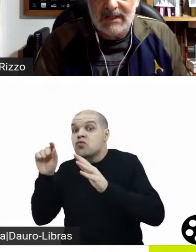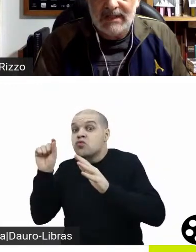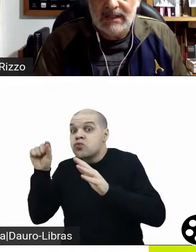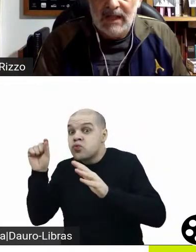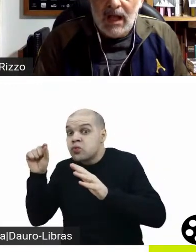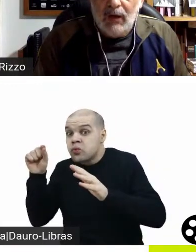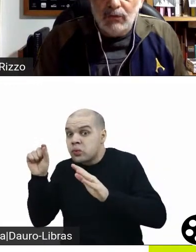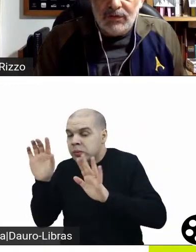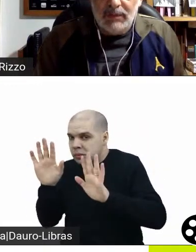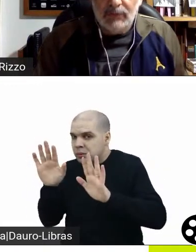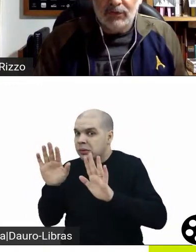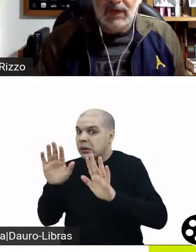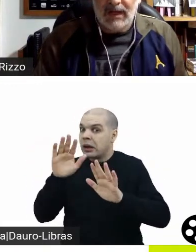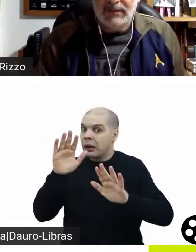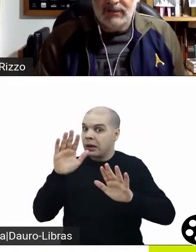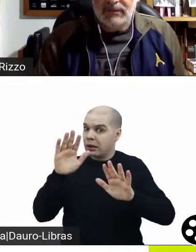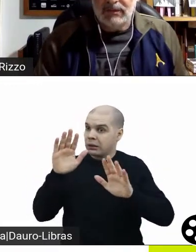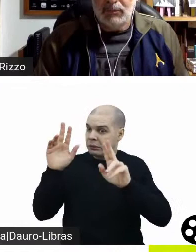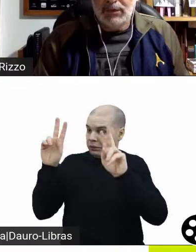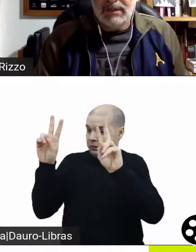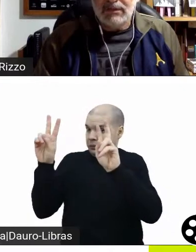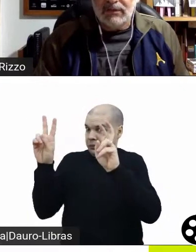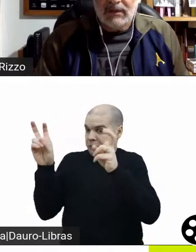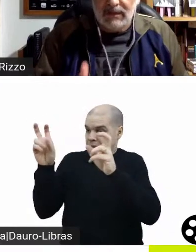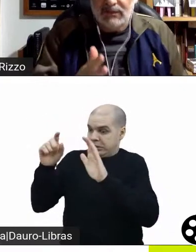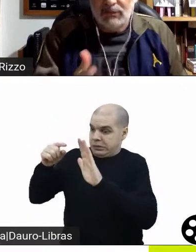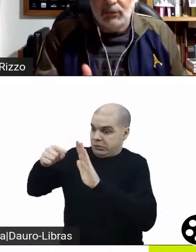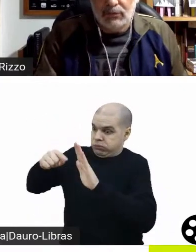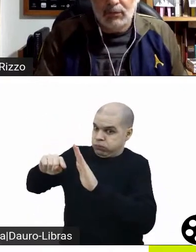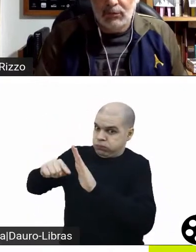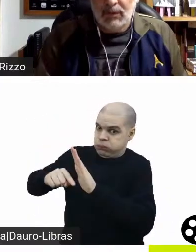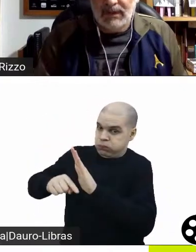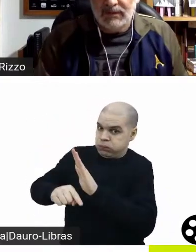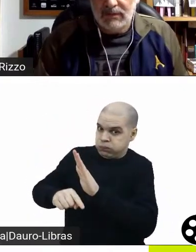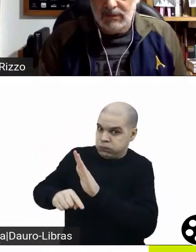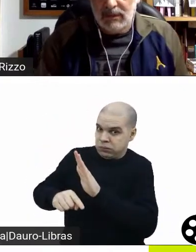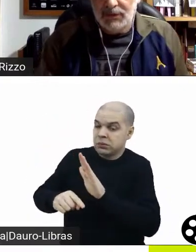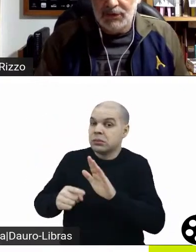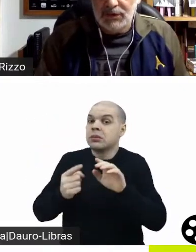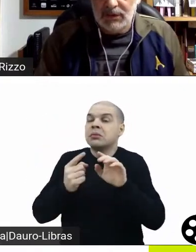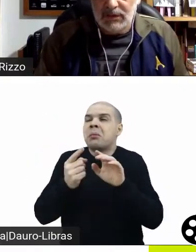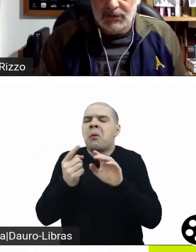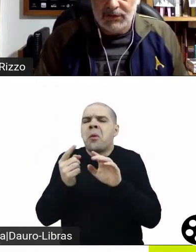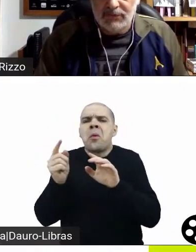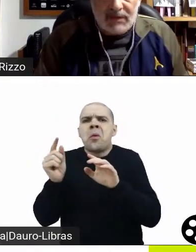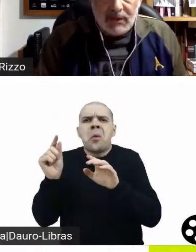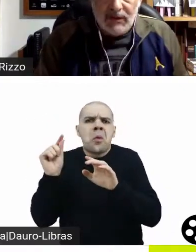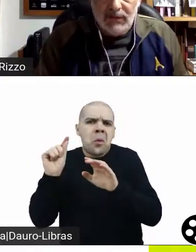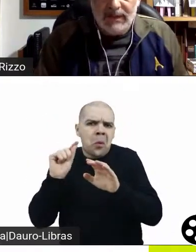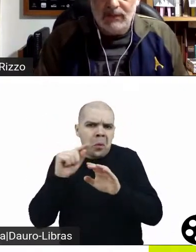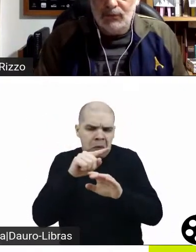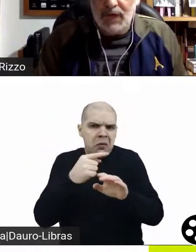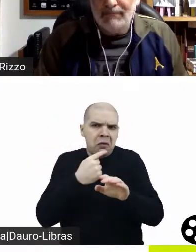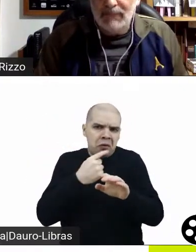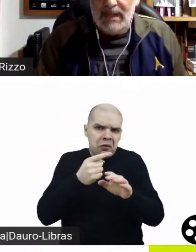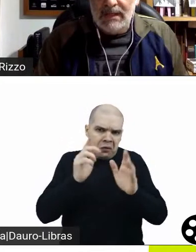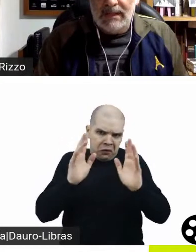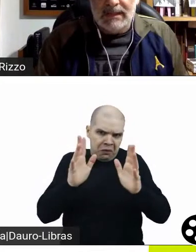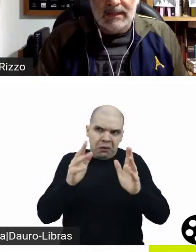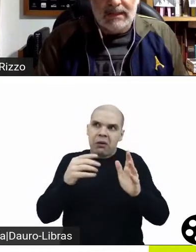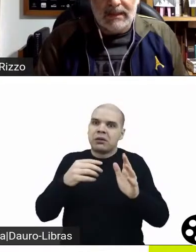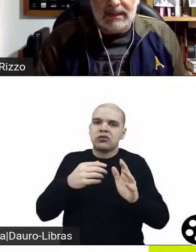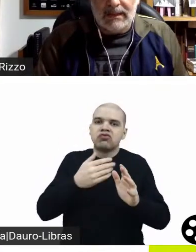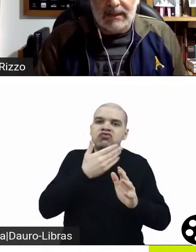mais escancarada, alguns temas sociais importantes, esses todos sobre os quais a gente vem falando já.